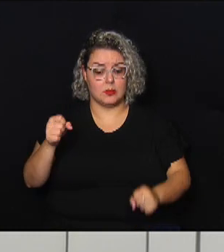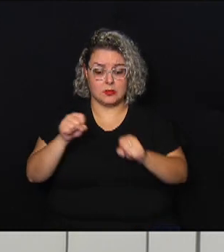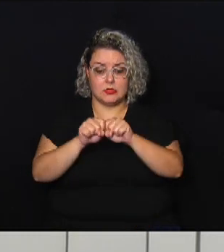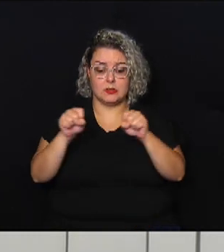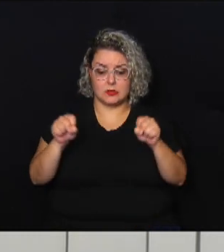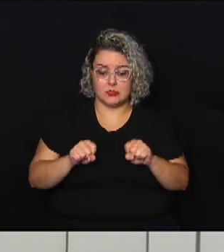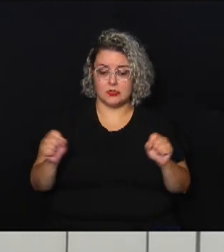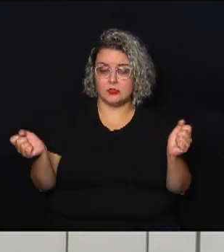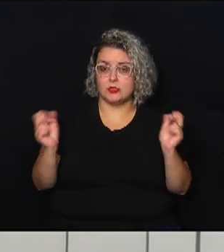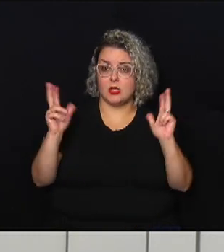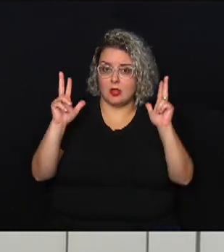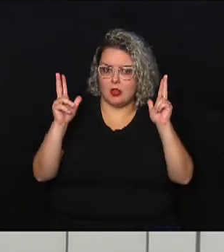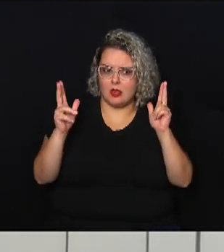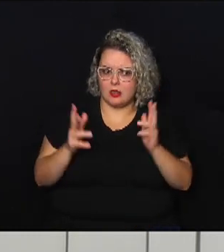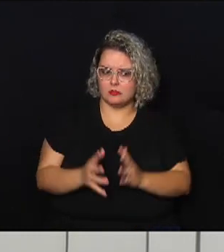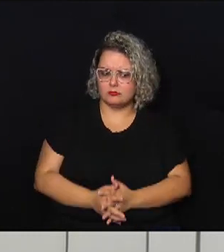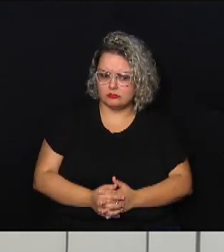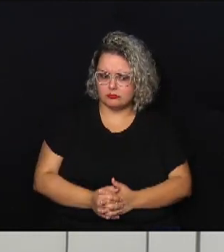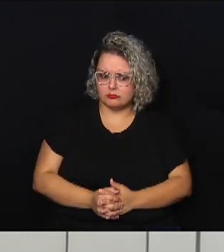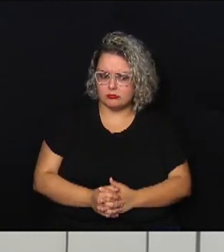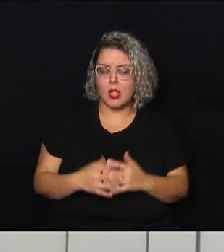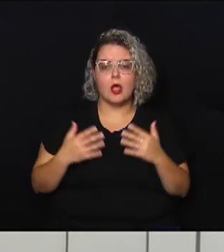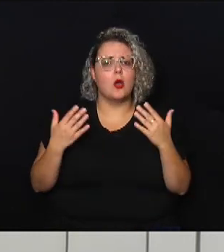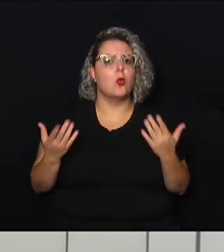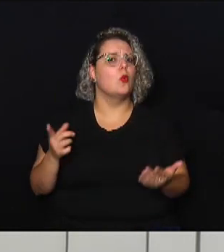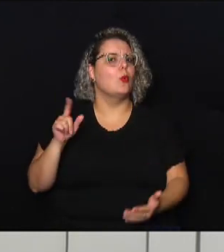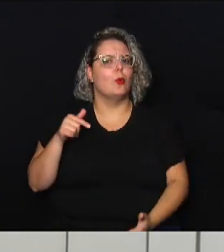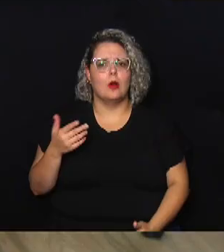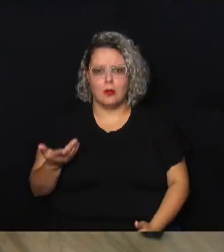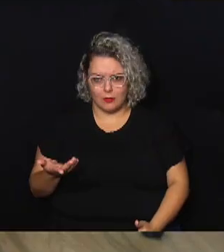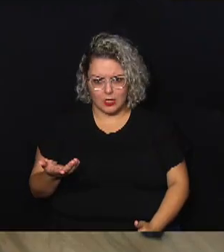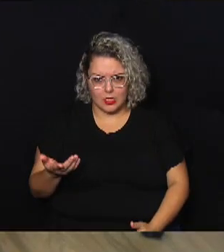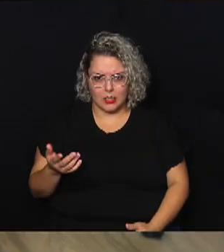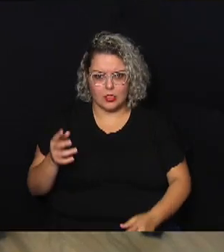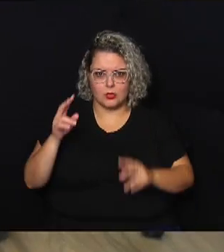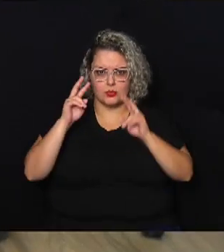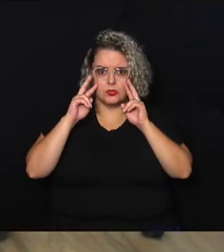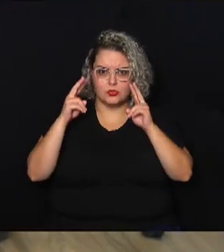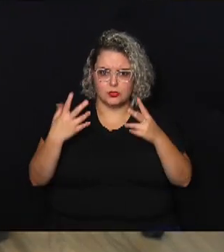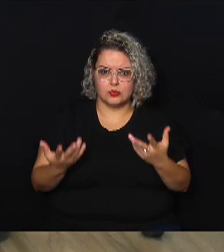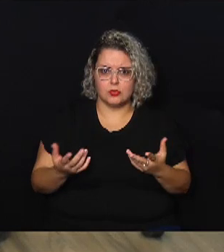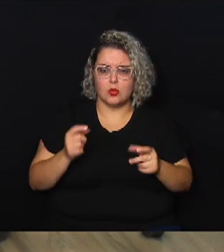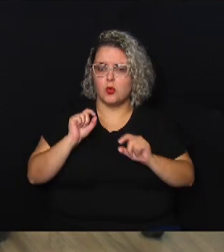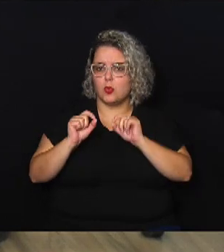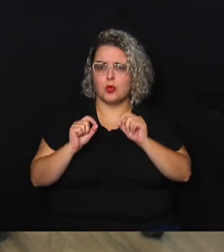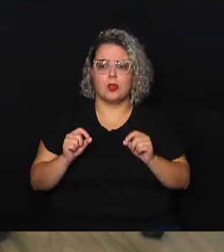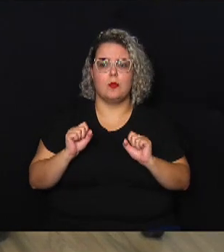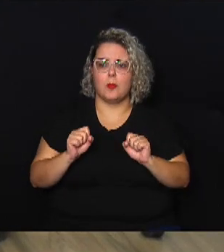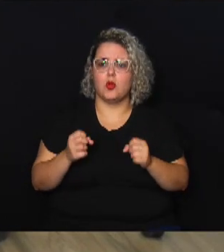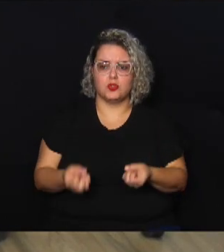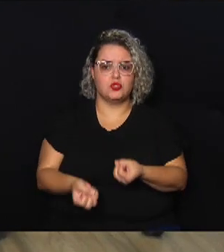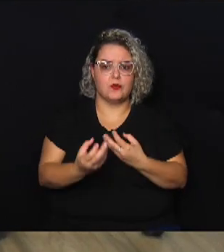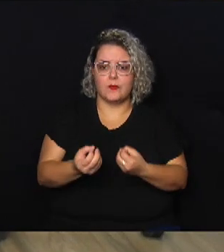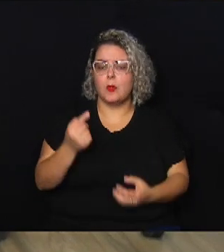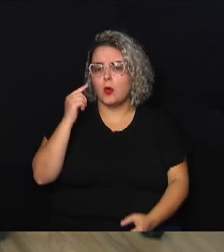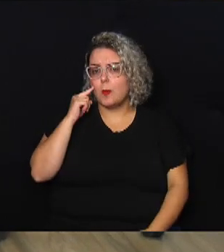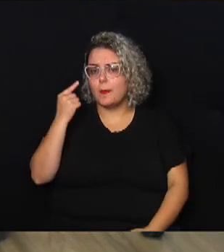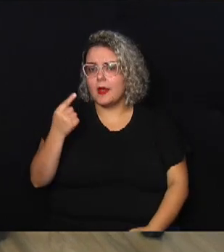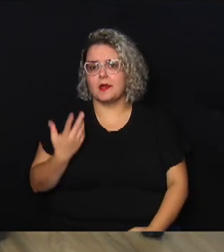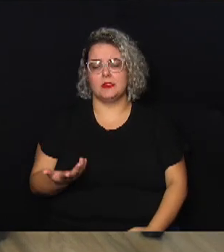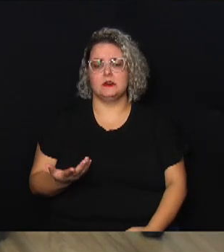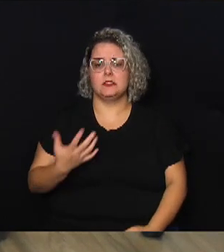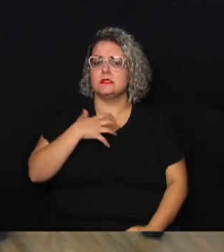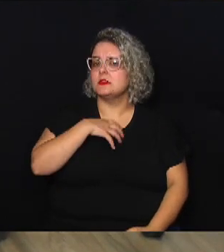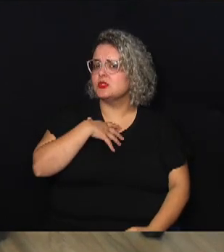de alerta qual é do ponto de vista o que você pode trazer para a gente quando a gente pensa nessa questão de